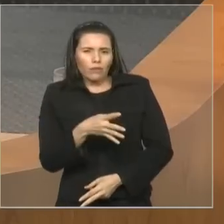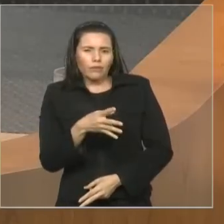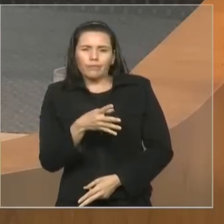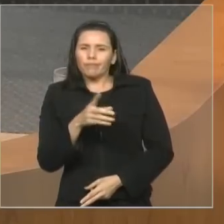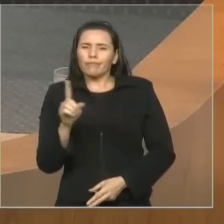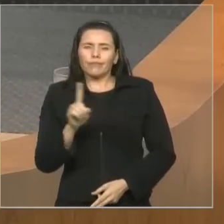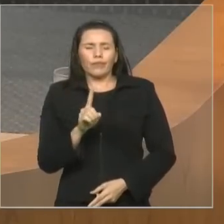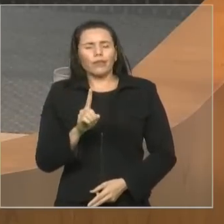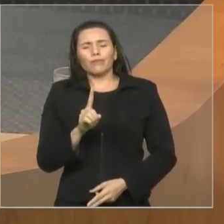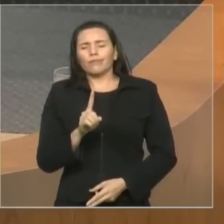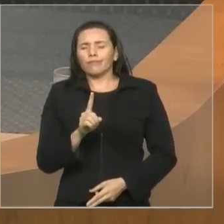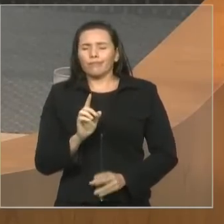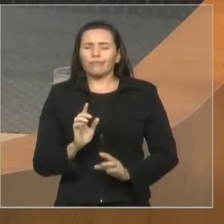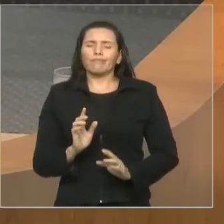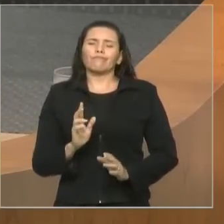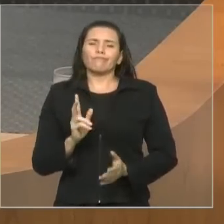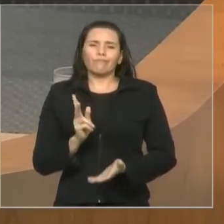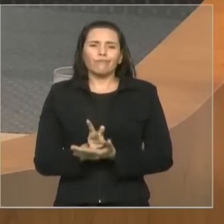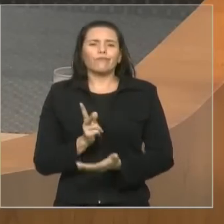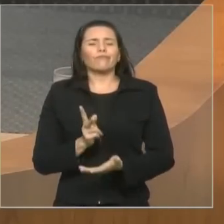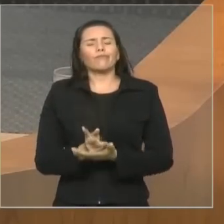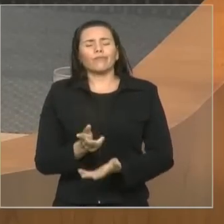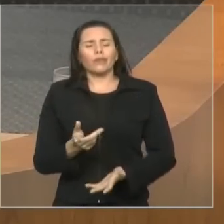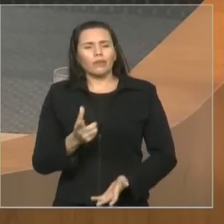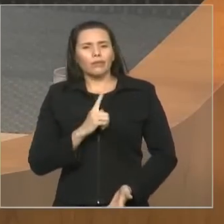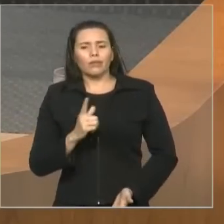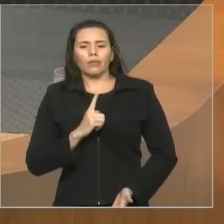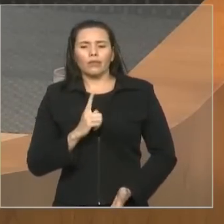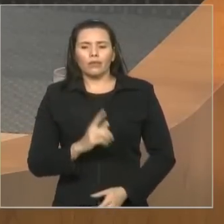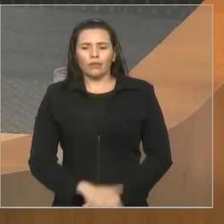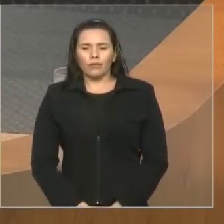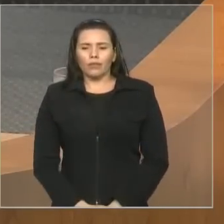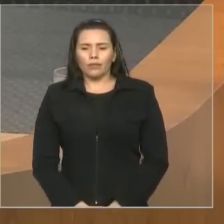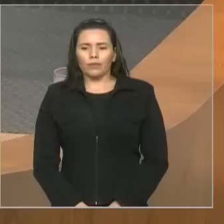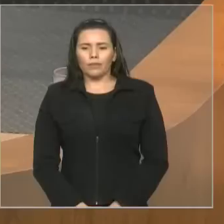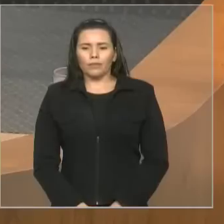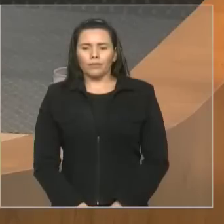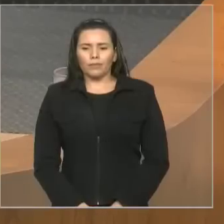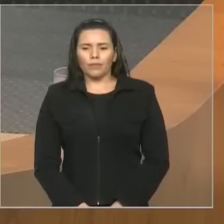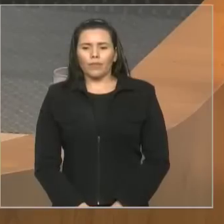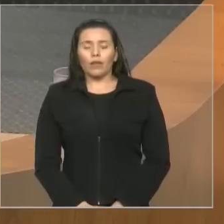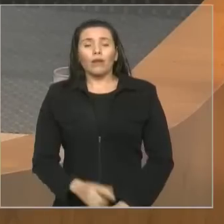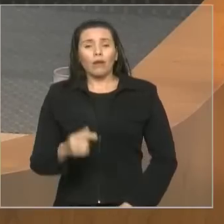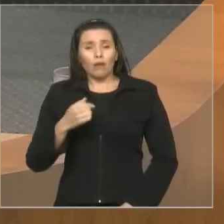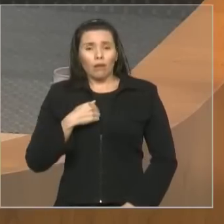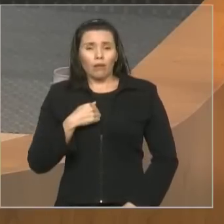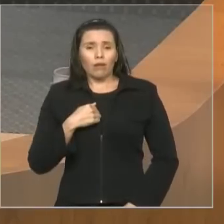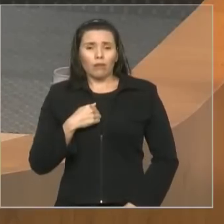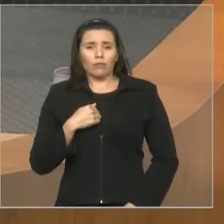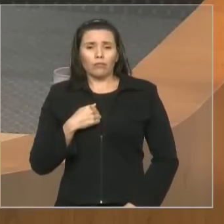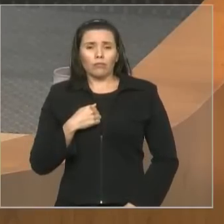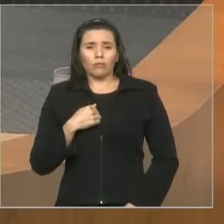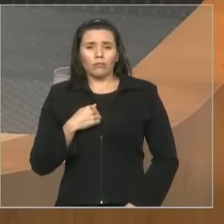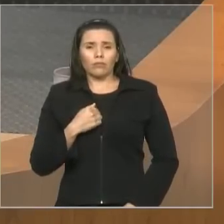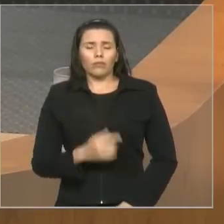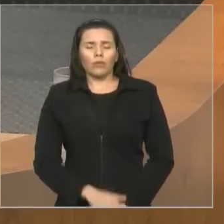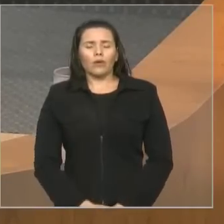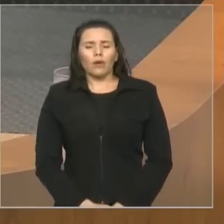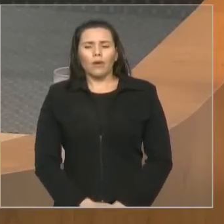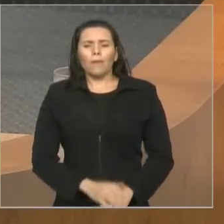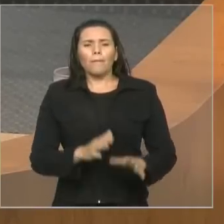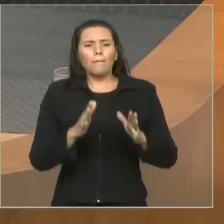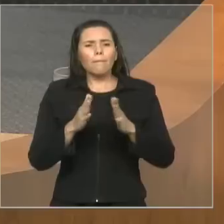vocês deixaram lá fora é grandiosa. Mas que os ensinamentos deixados por Salomão também não alcancem vocês, pastor